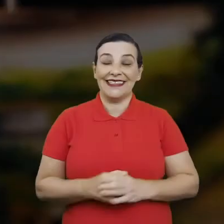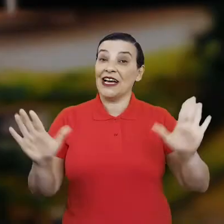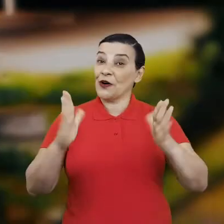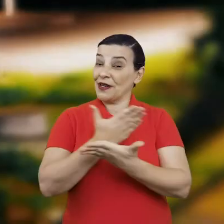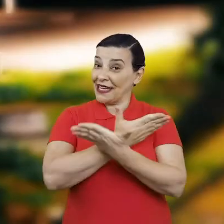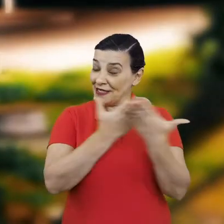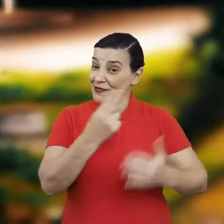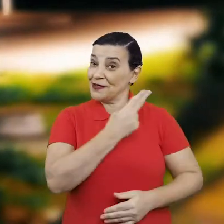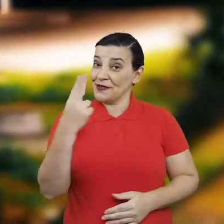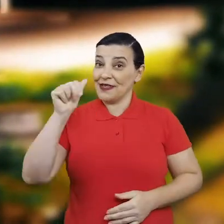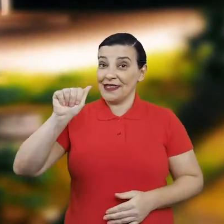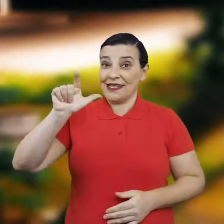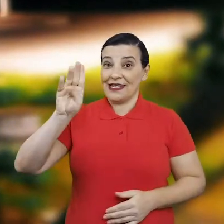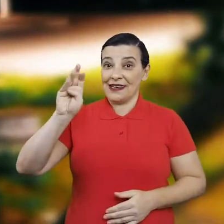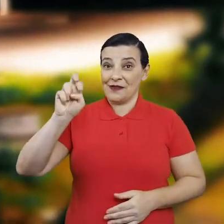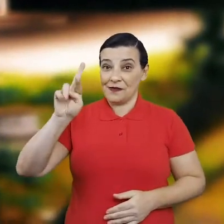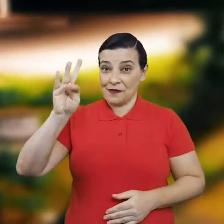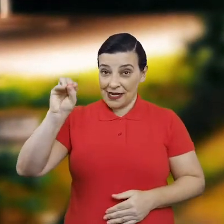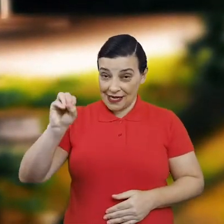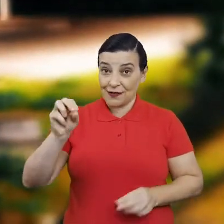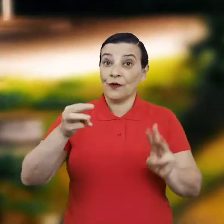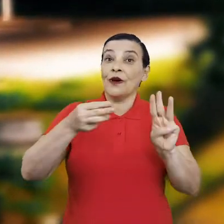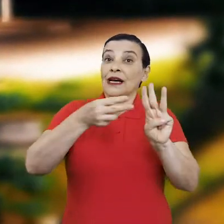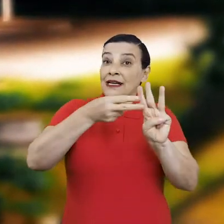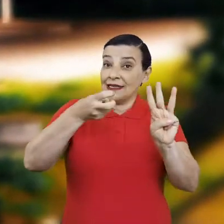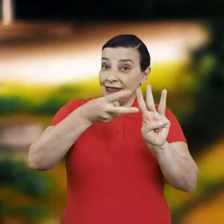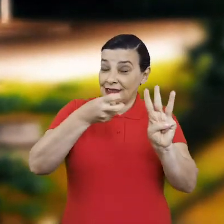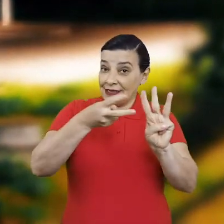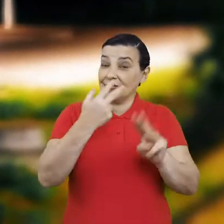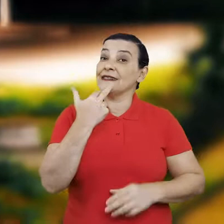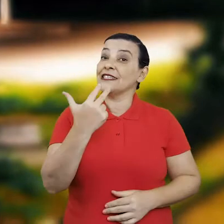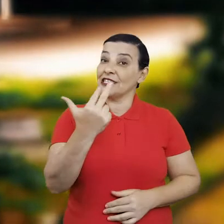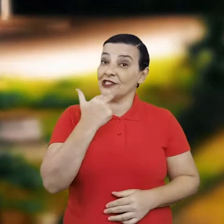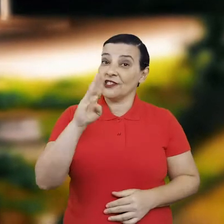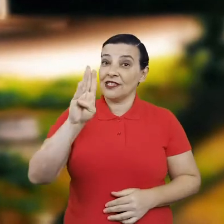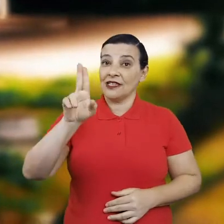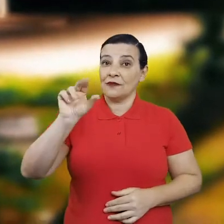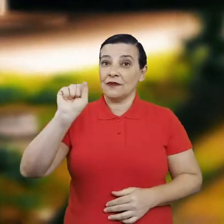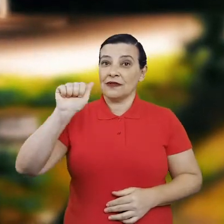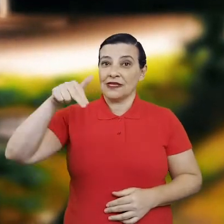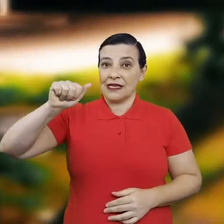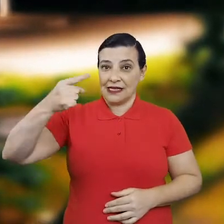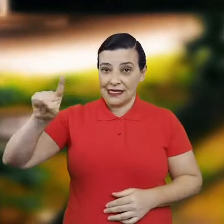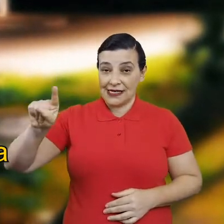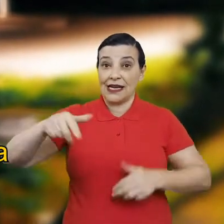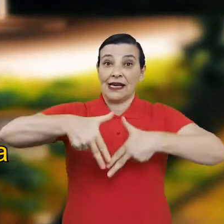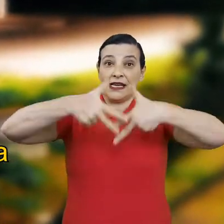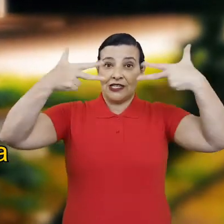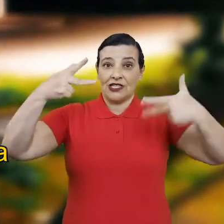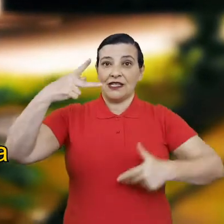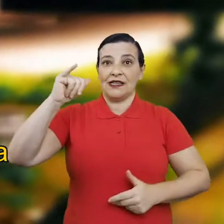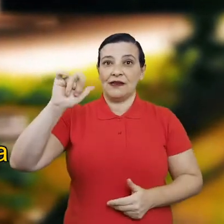Olá a todos, meu nome é Alberto, tenho como nome indígena Bussanã e eu sou da etnia Piratapuia.